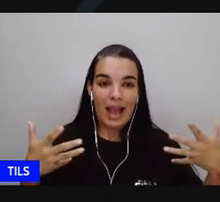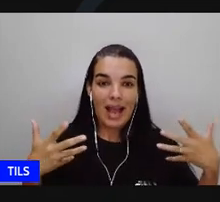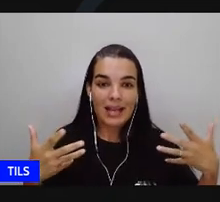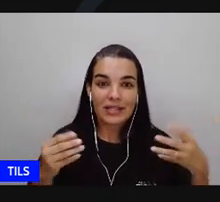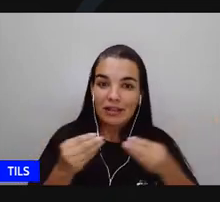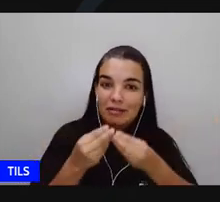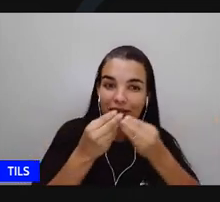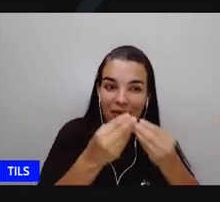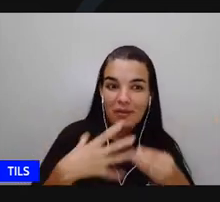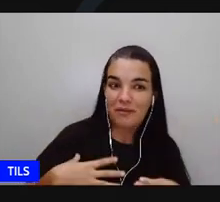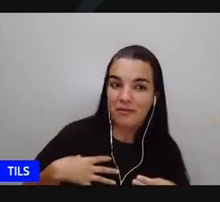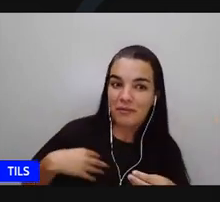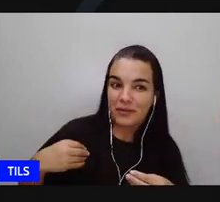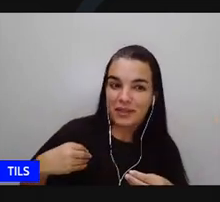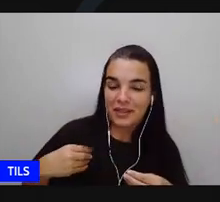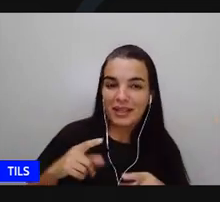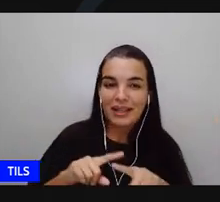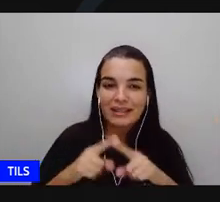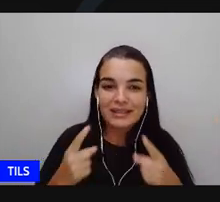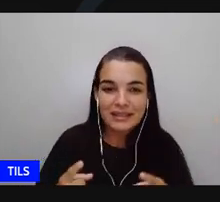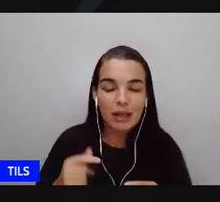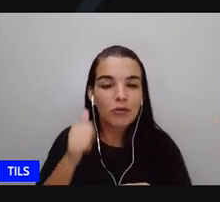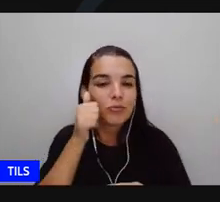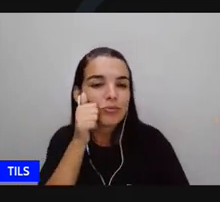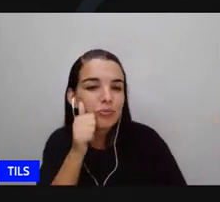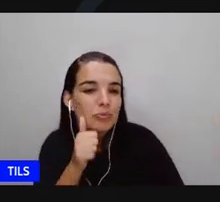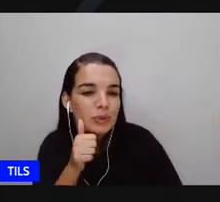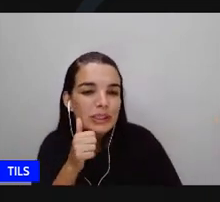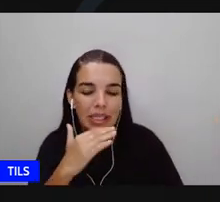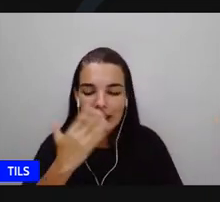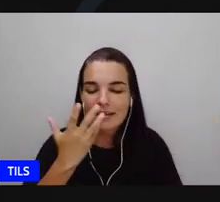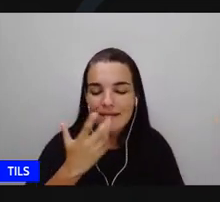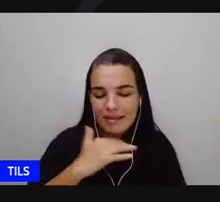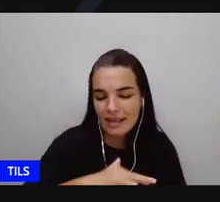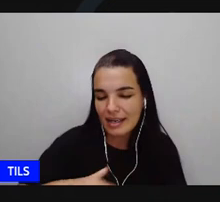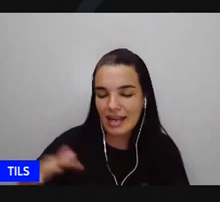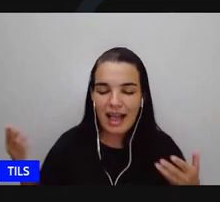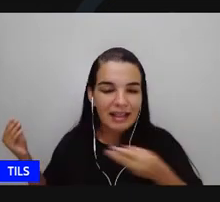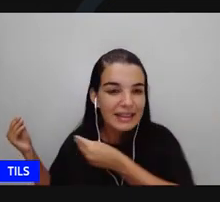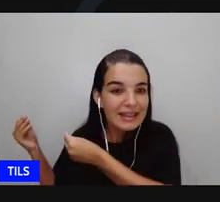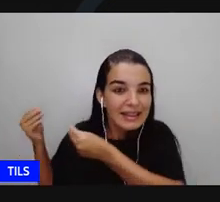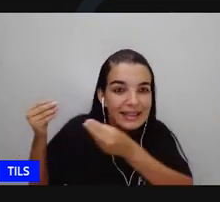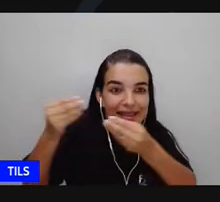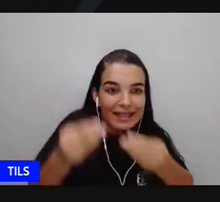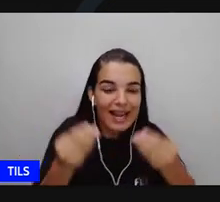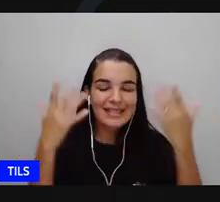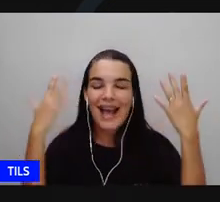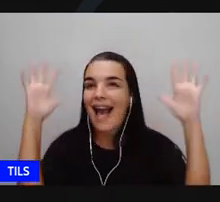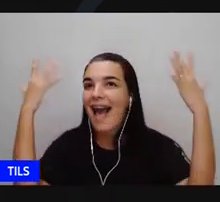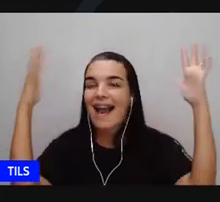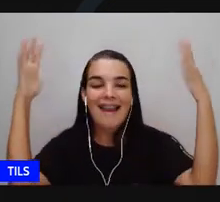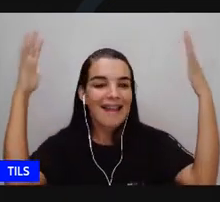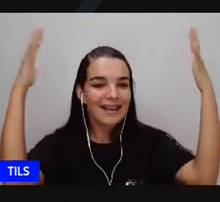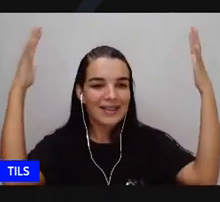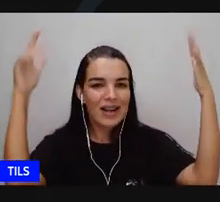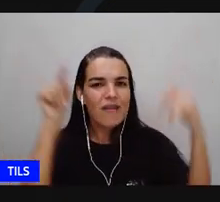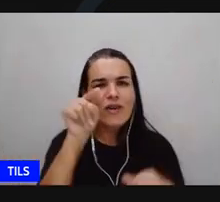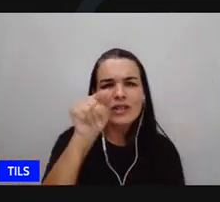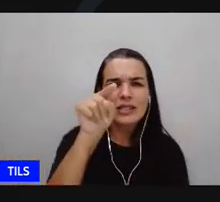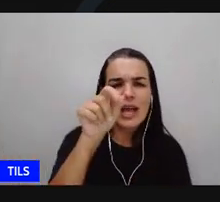cotidiano dessa menina que traz alegria para a vida dessa casa você aí que é aluna da EG